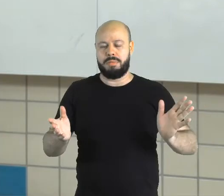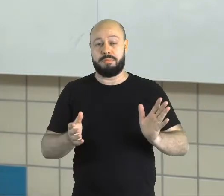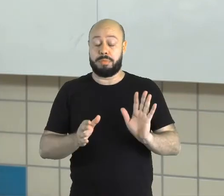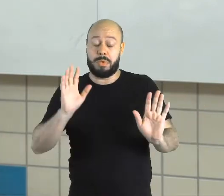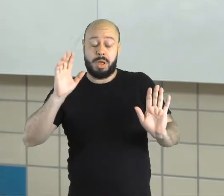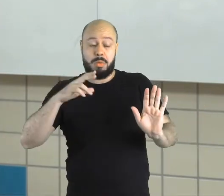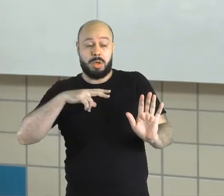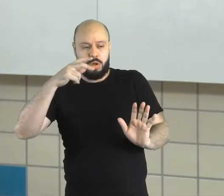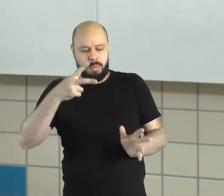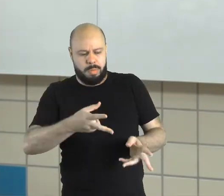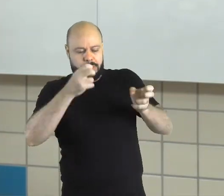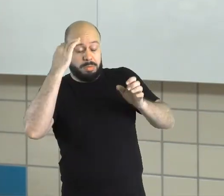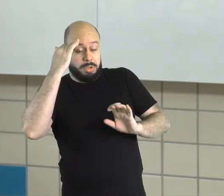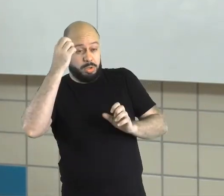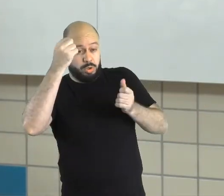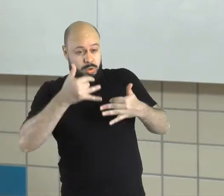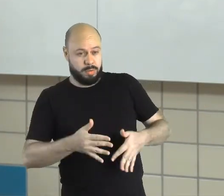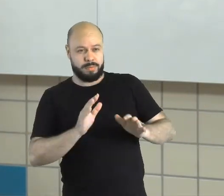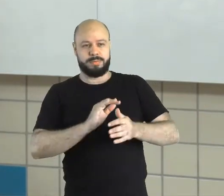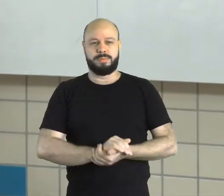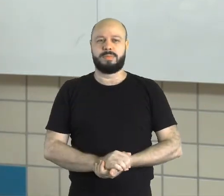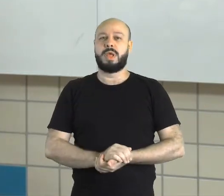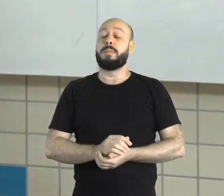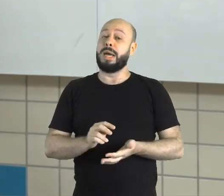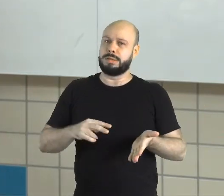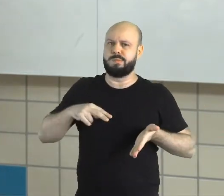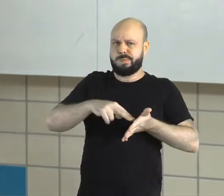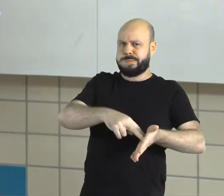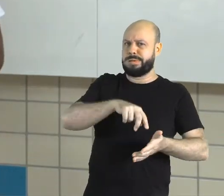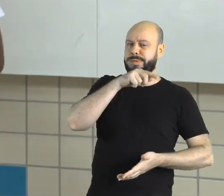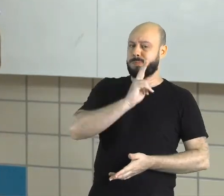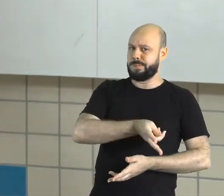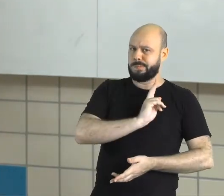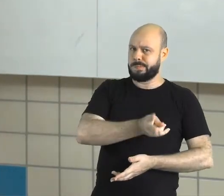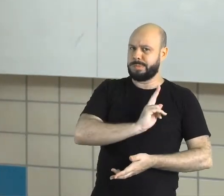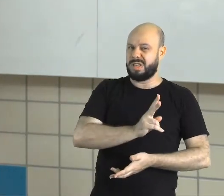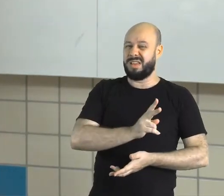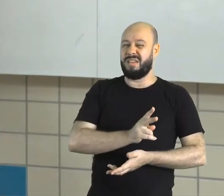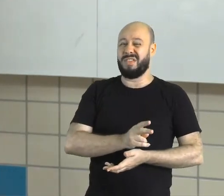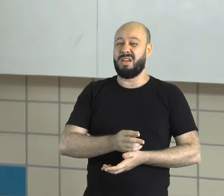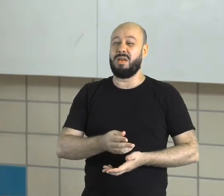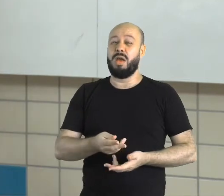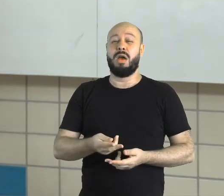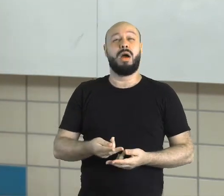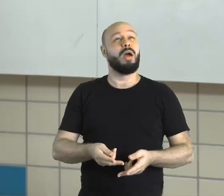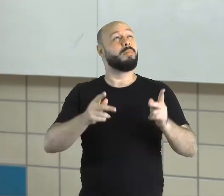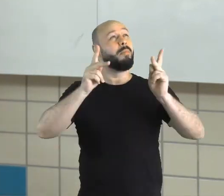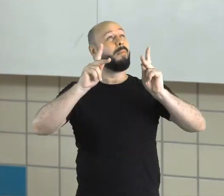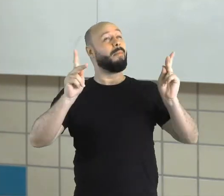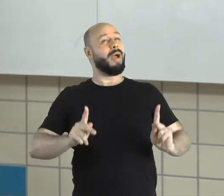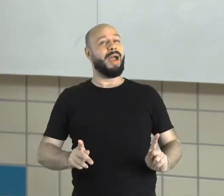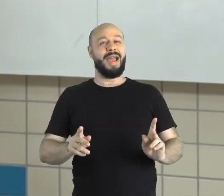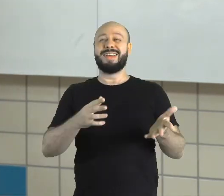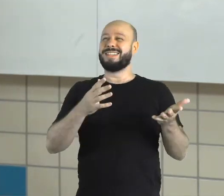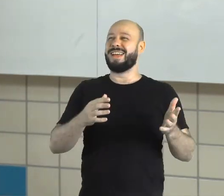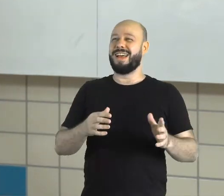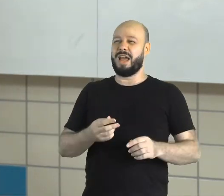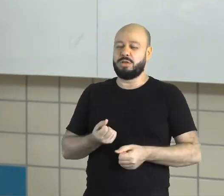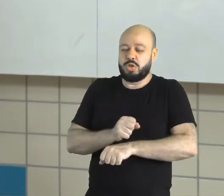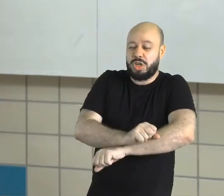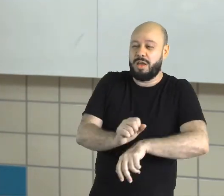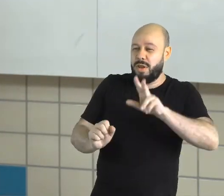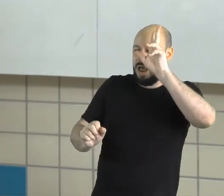são várias as formas de resistência. Esse processo de escravidão que ocorreu no Brasil não foi algo pacífico que o escravo africano se